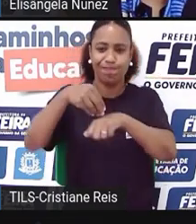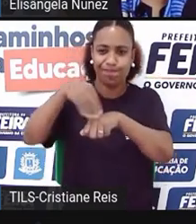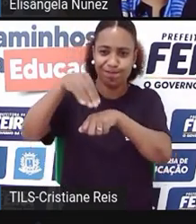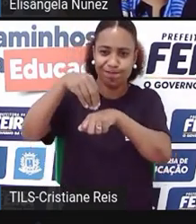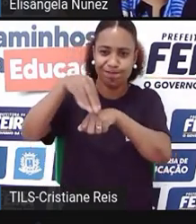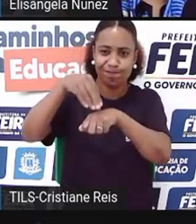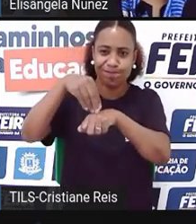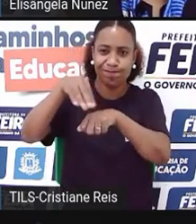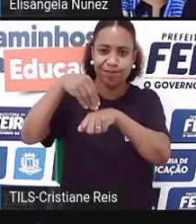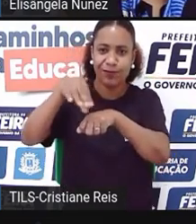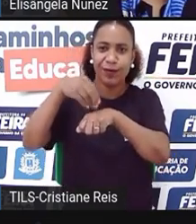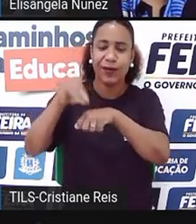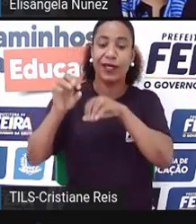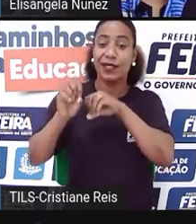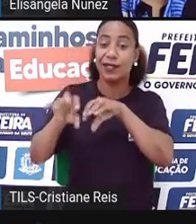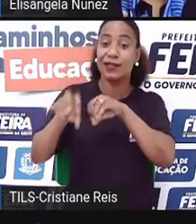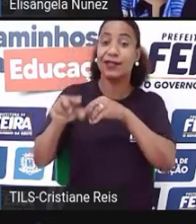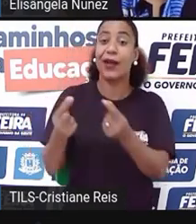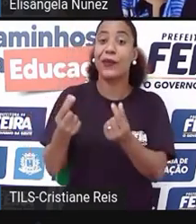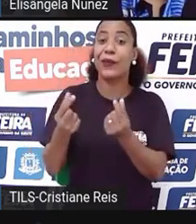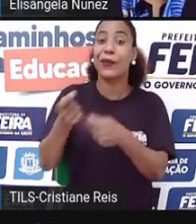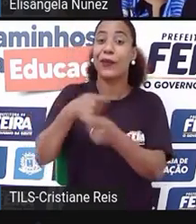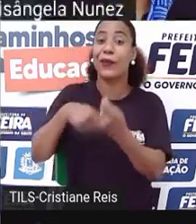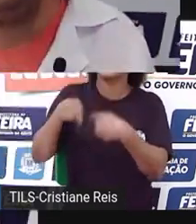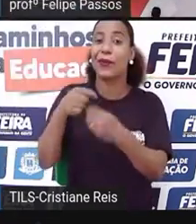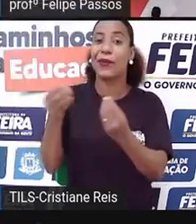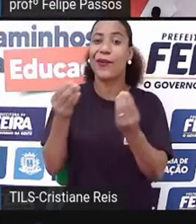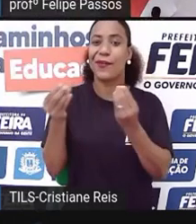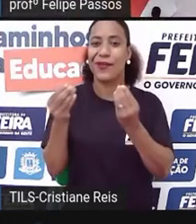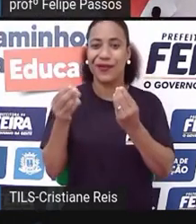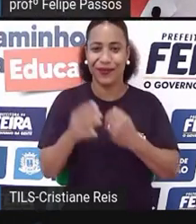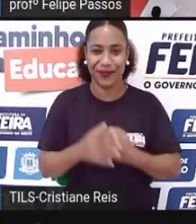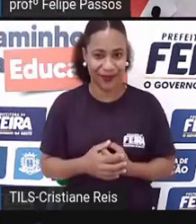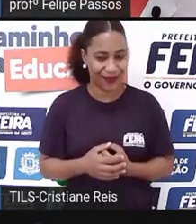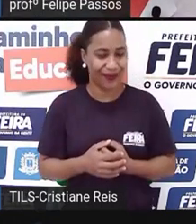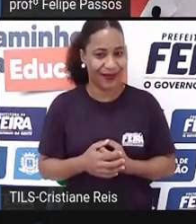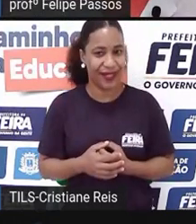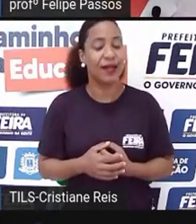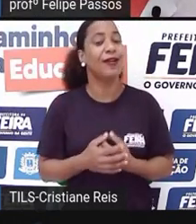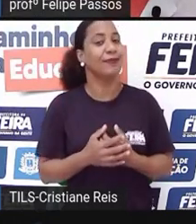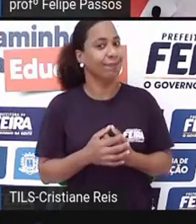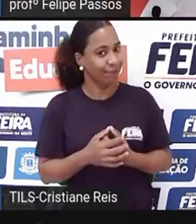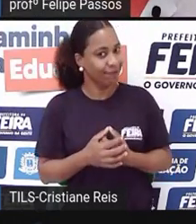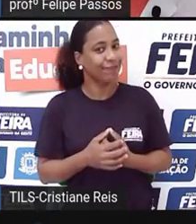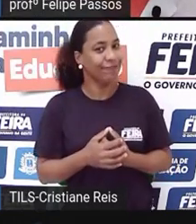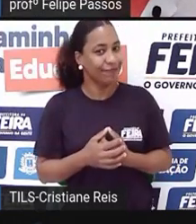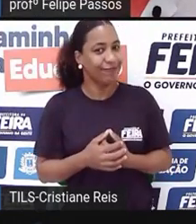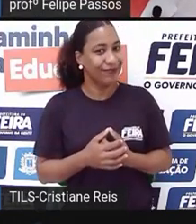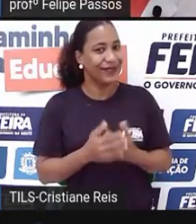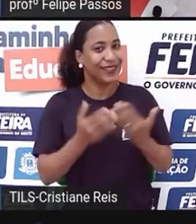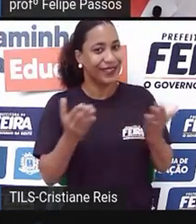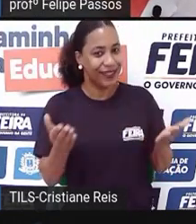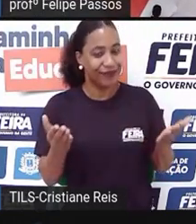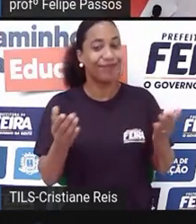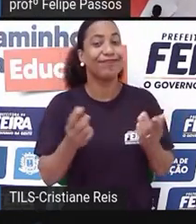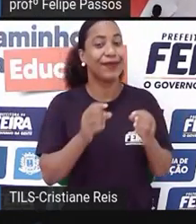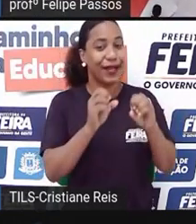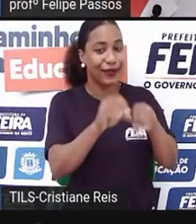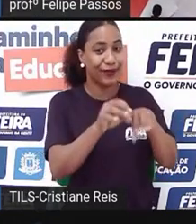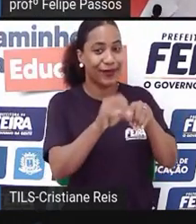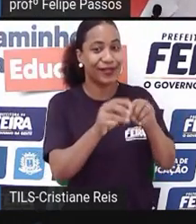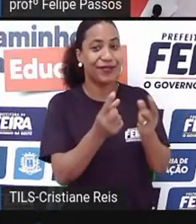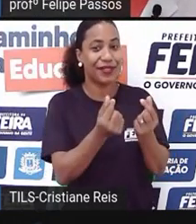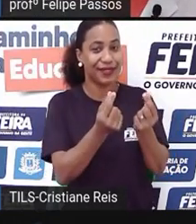nesse sentido de educação financeira? Educação financeira é algo, é uma dificuldade para nós. Bom,